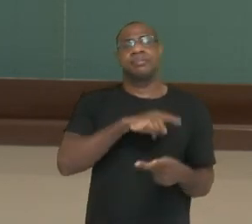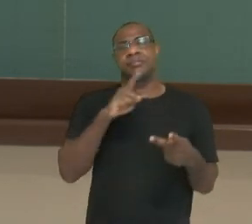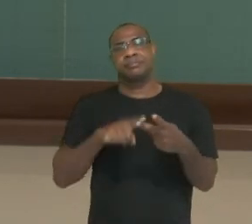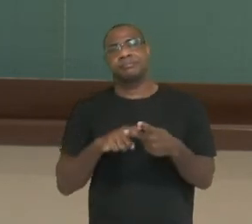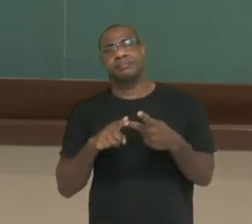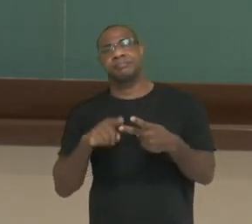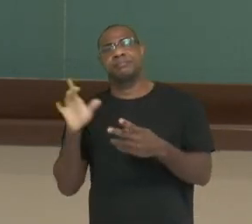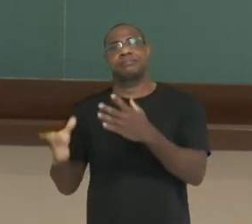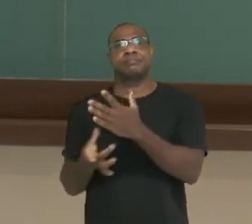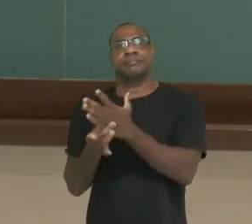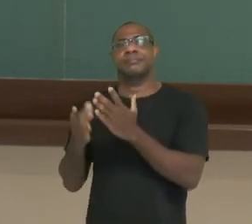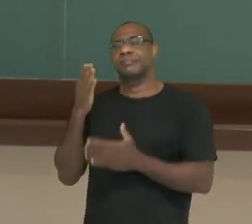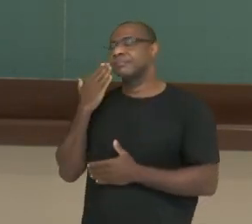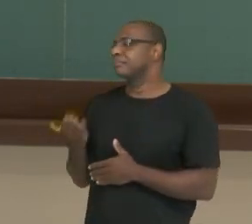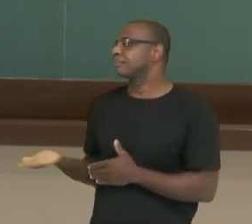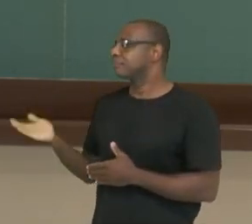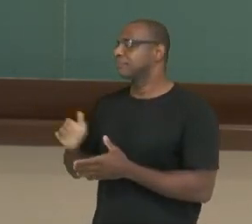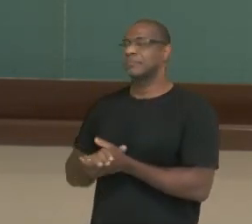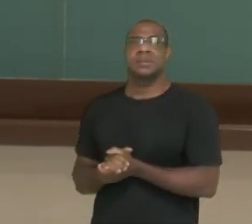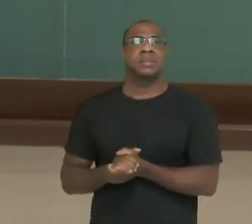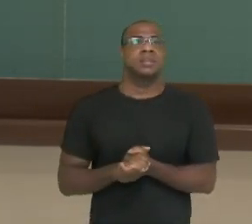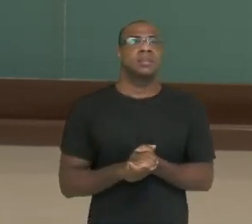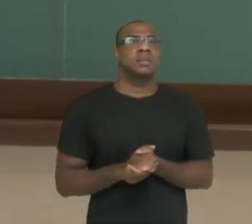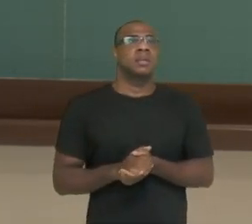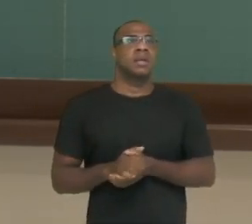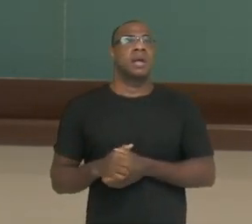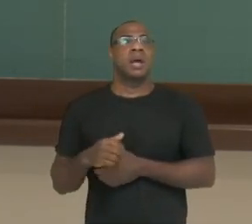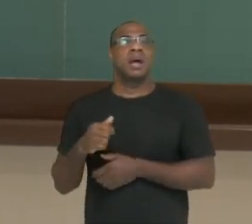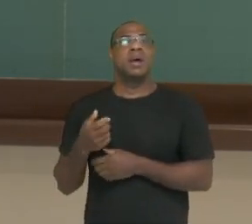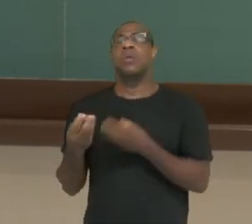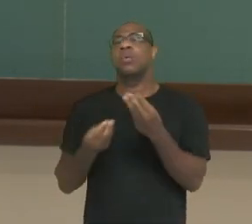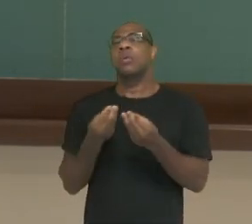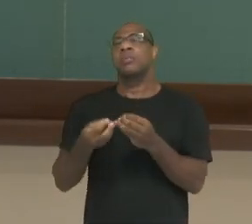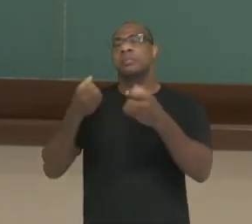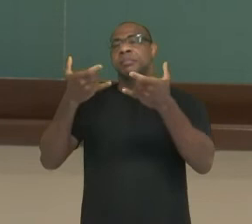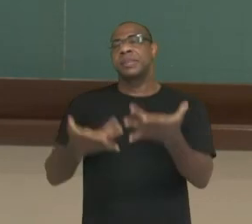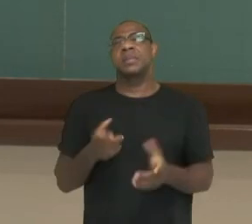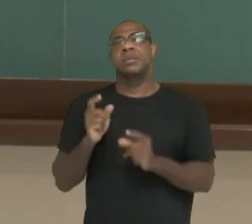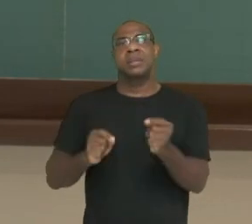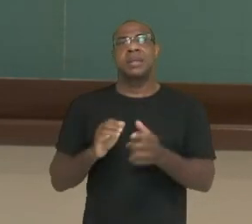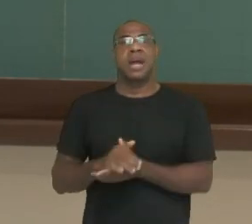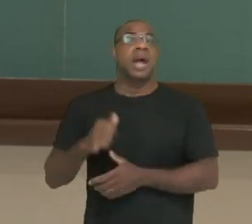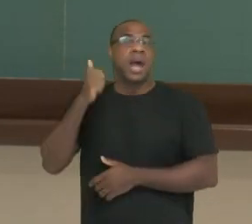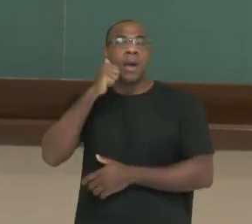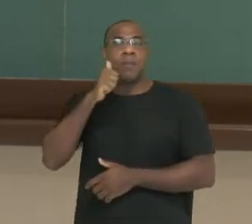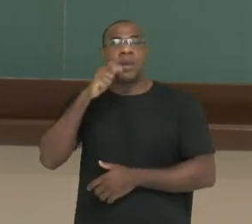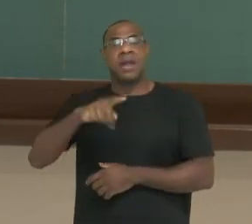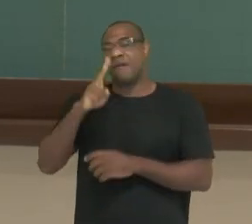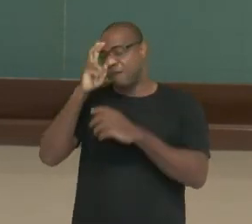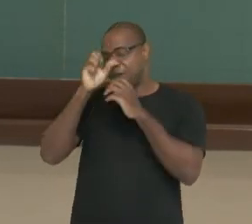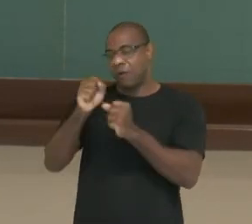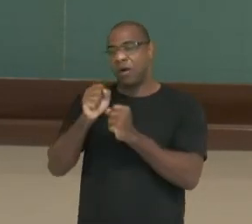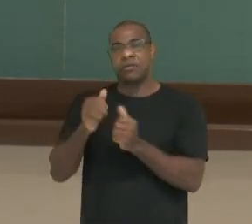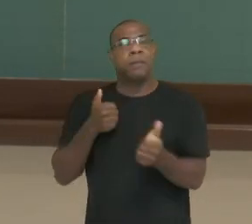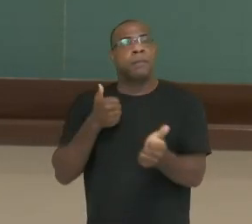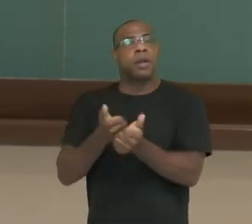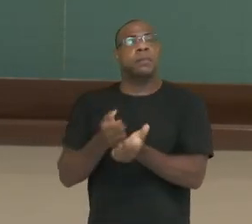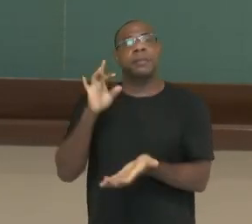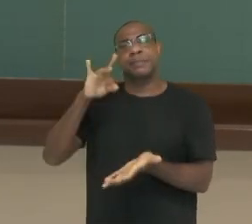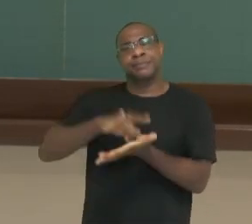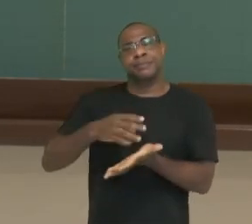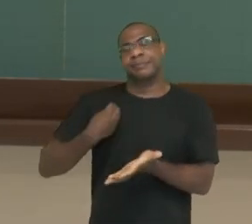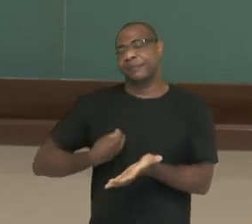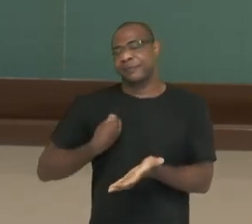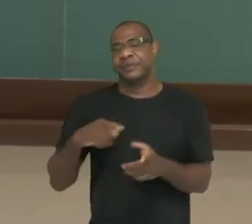bem nítido? A descrição da mulher como um ser forte, decidida e autêntica. Mais próxima da realidade, em